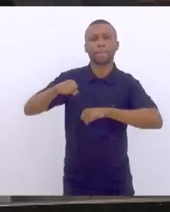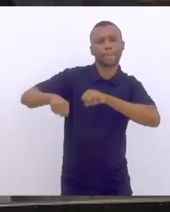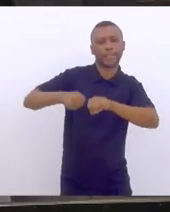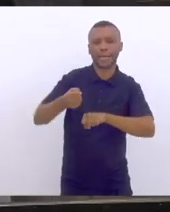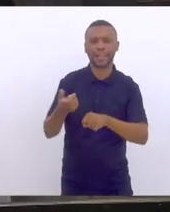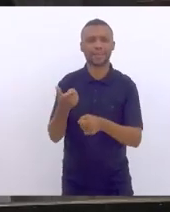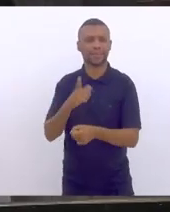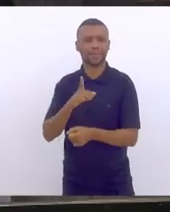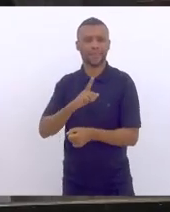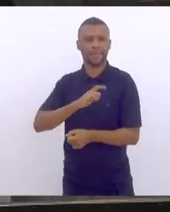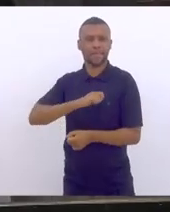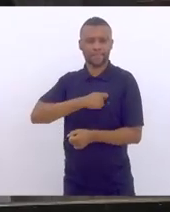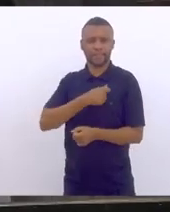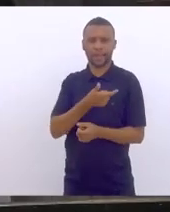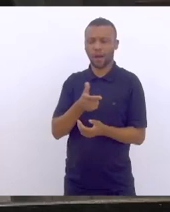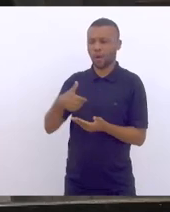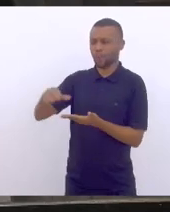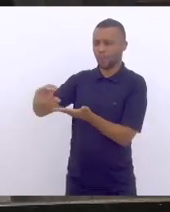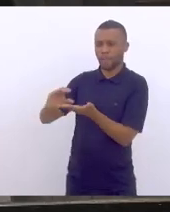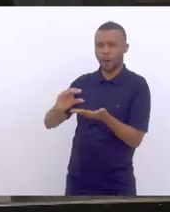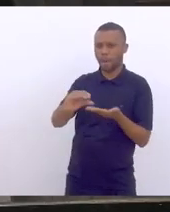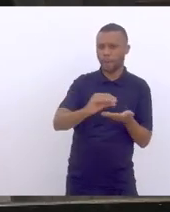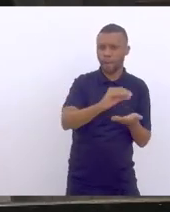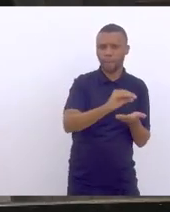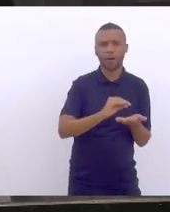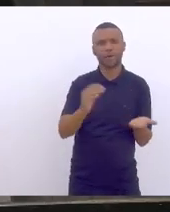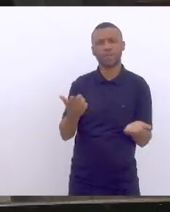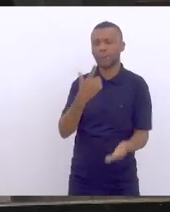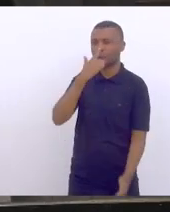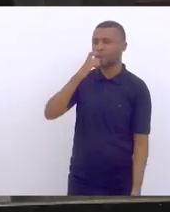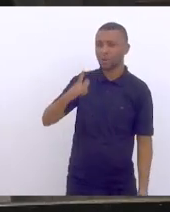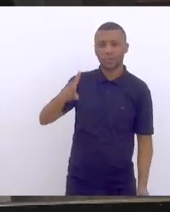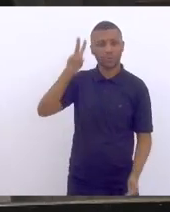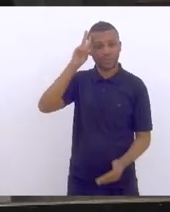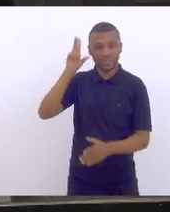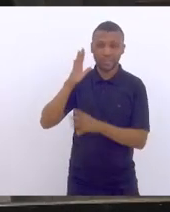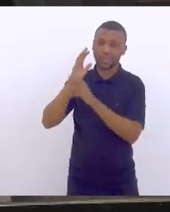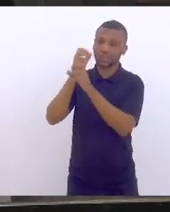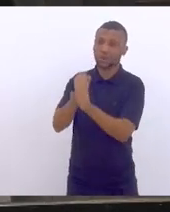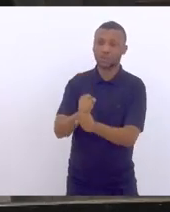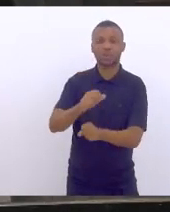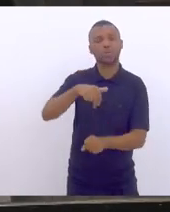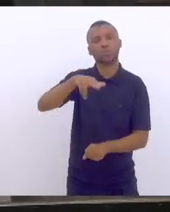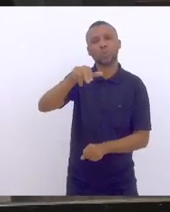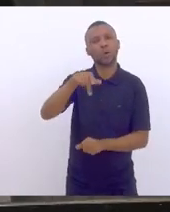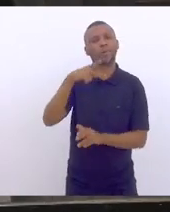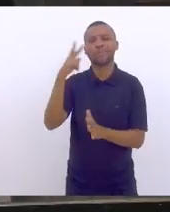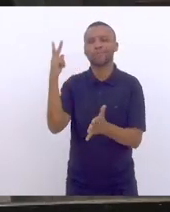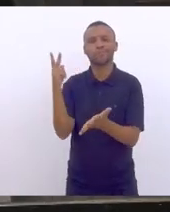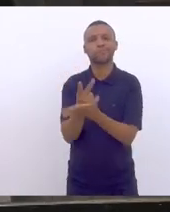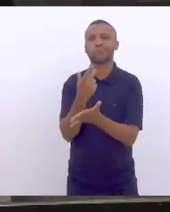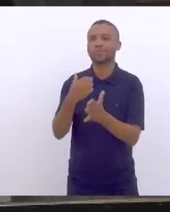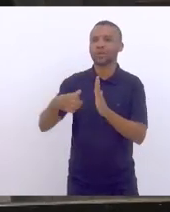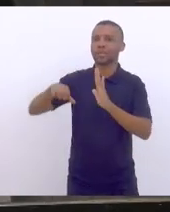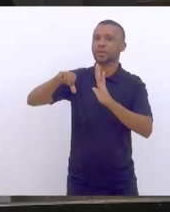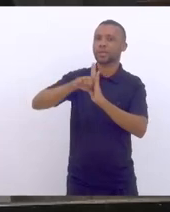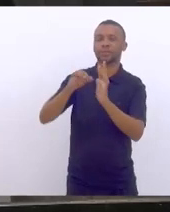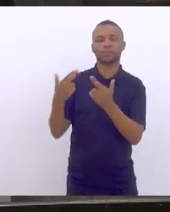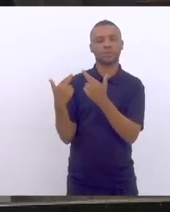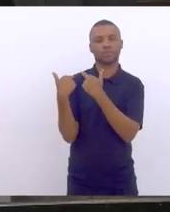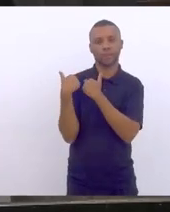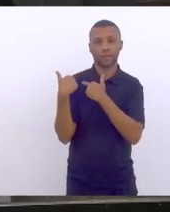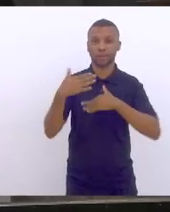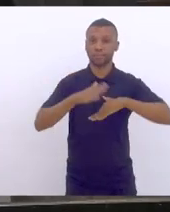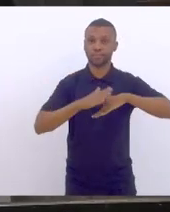foram arquivadas, porque jamais foram motivo para cometimento de crime de responsabilidade por parte da Dilma